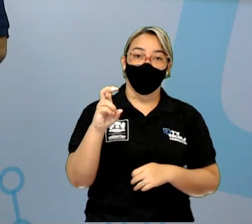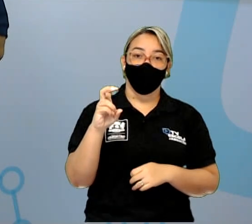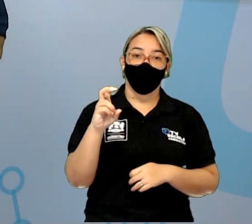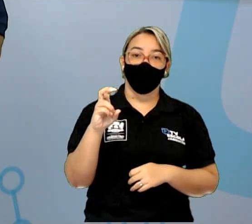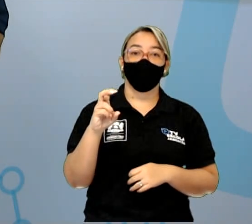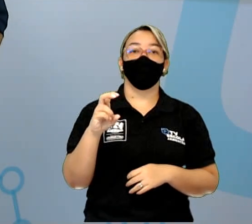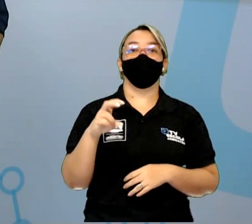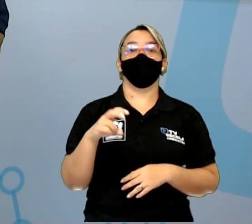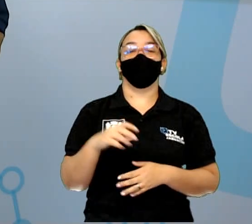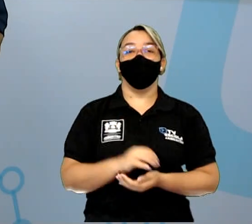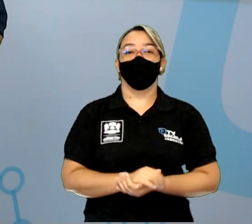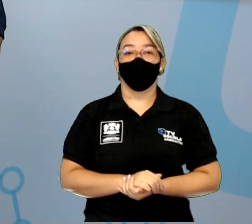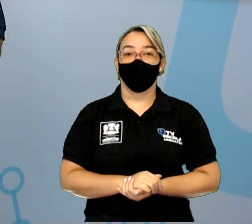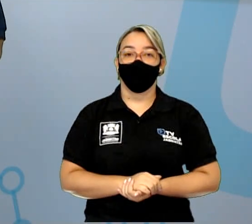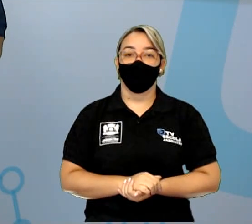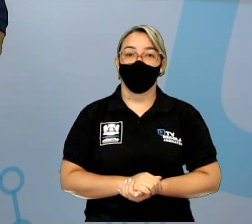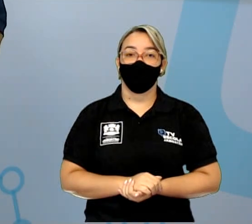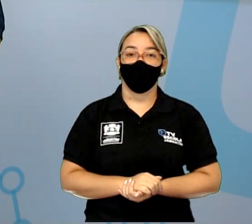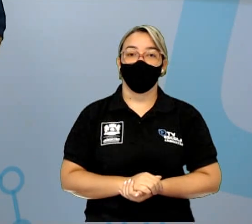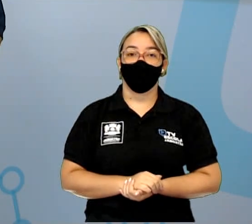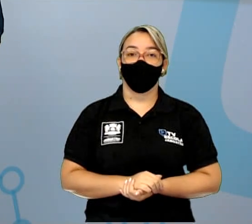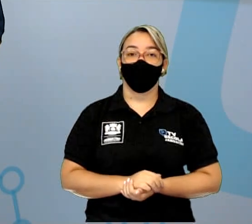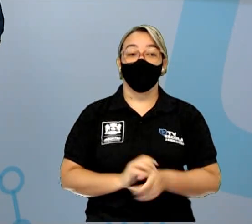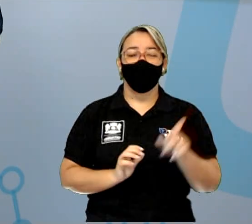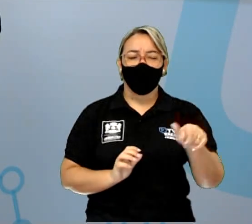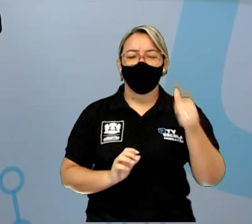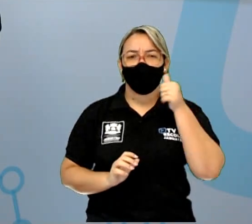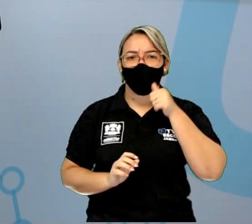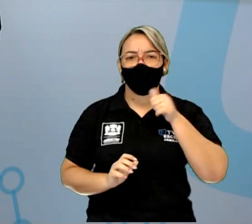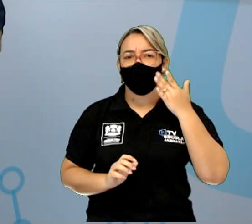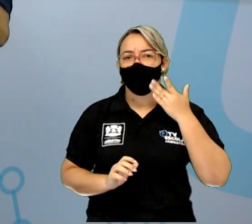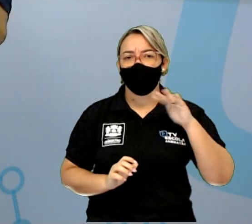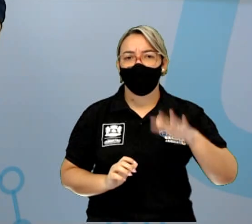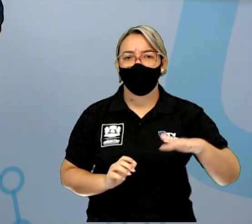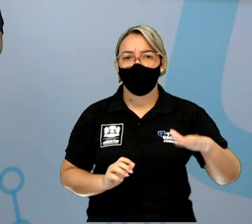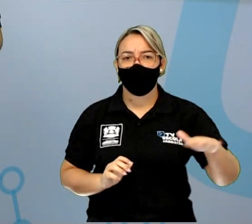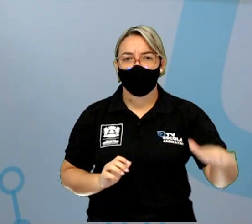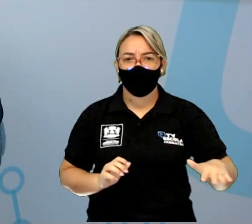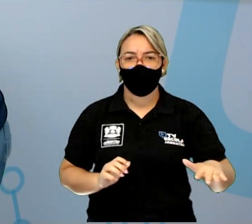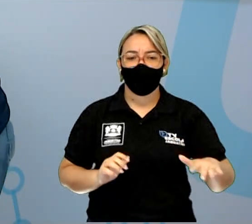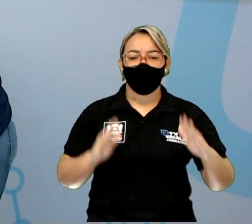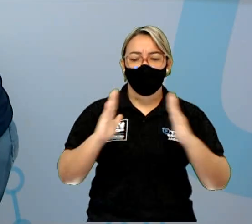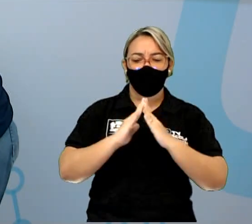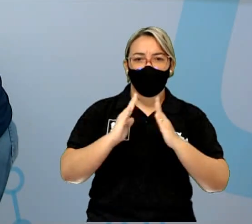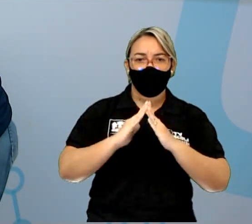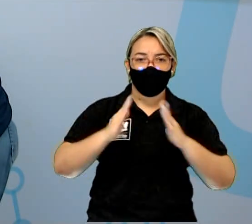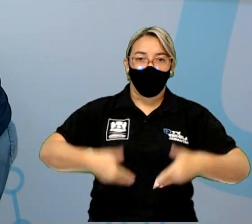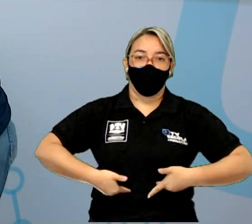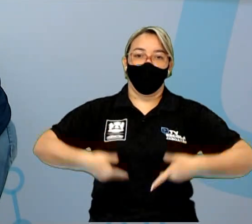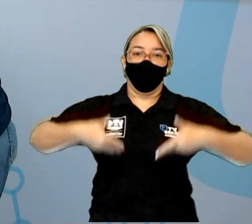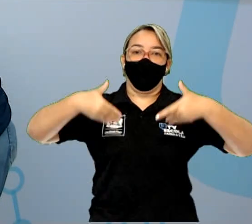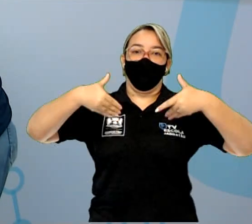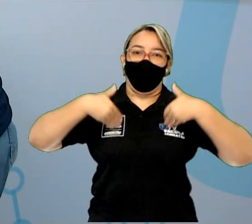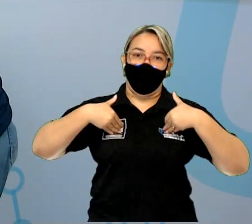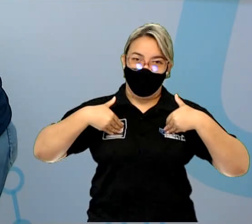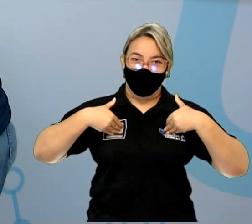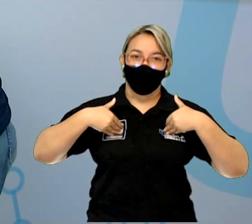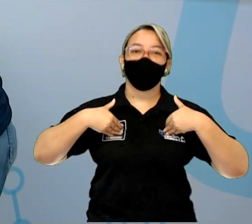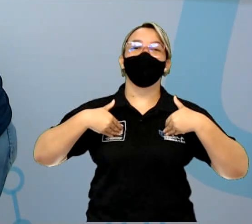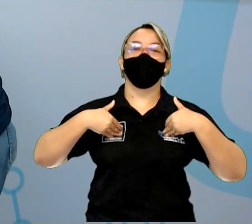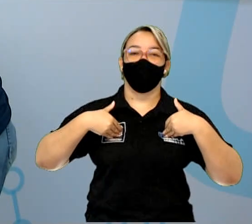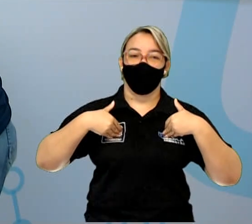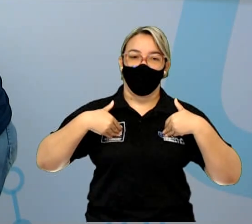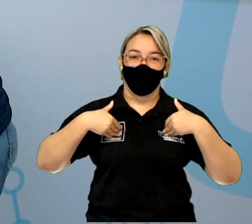E essa Marina mora lá, sabe onde? Em Prazeres. Vamos dizer que existe essa